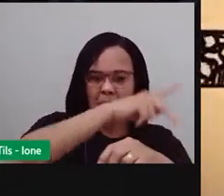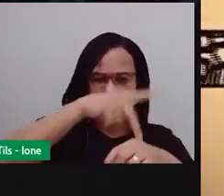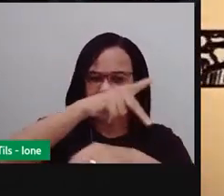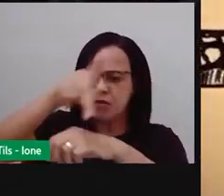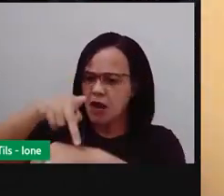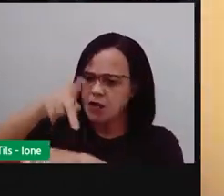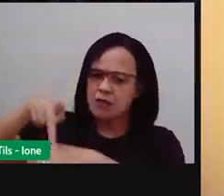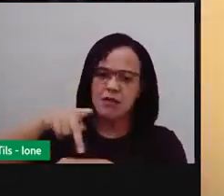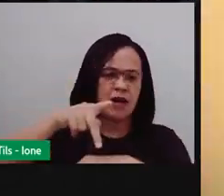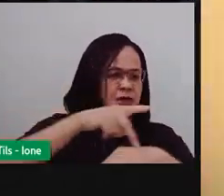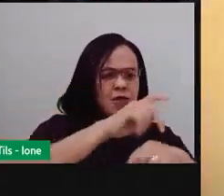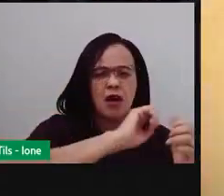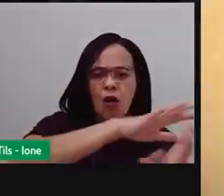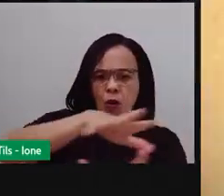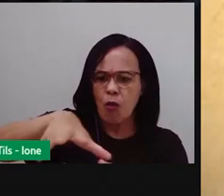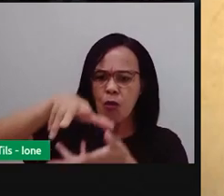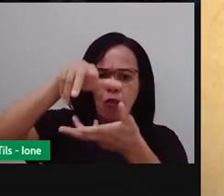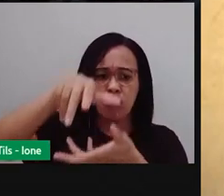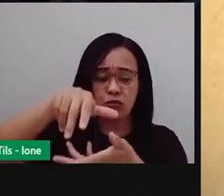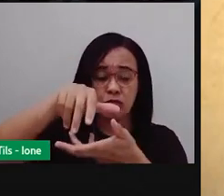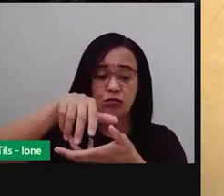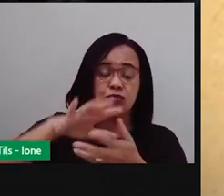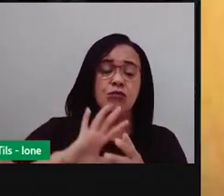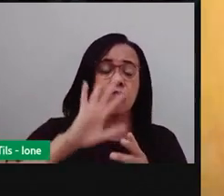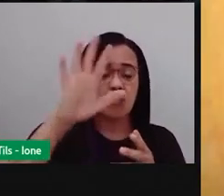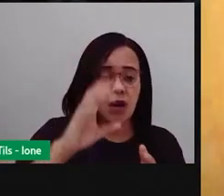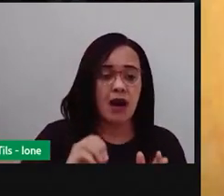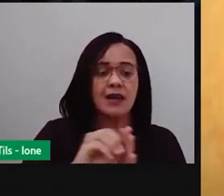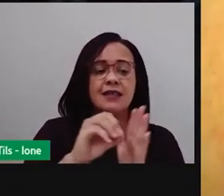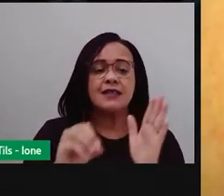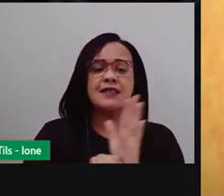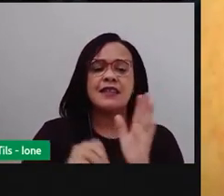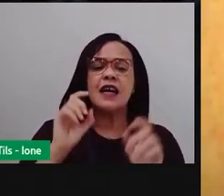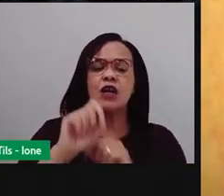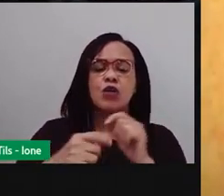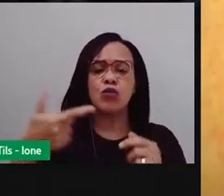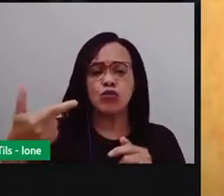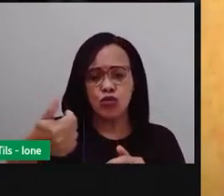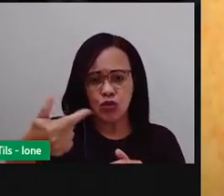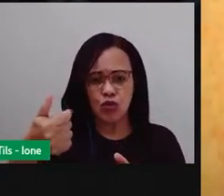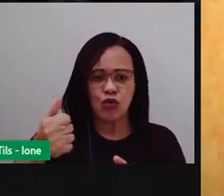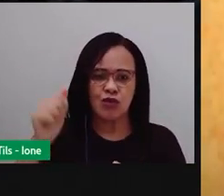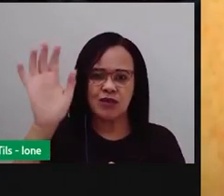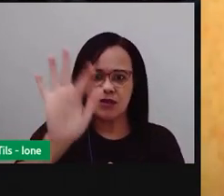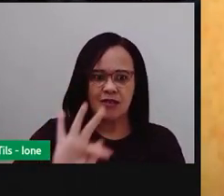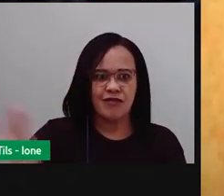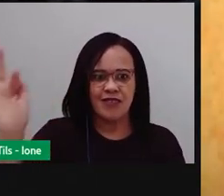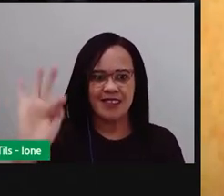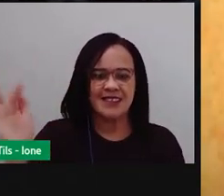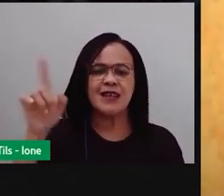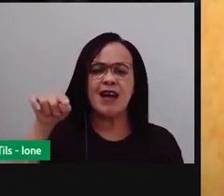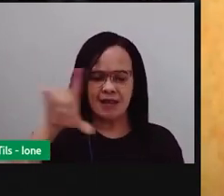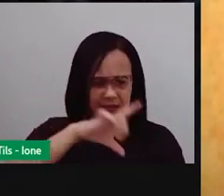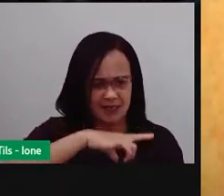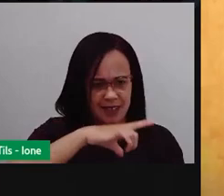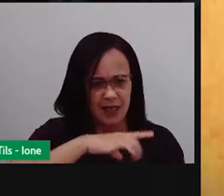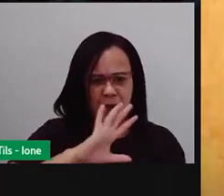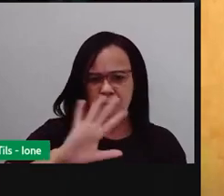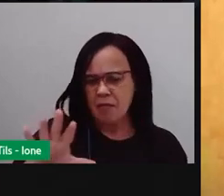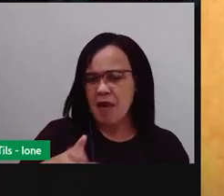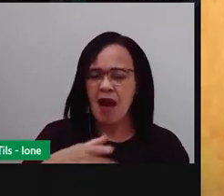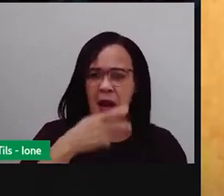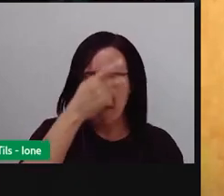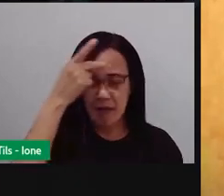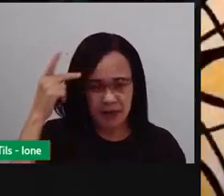e têm suas origens no século XII, na região da França. Mas, nem por isso, espere ver um monte de francês de